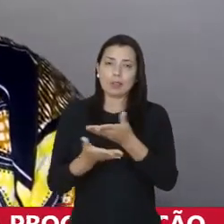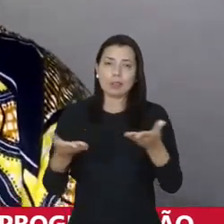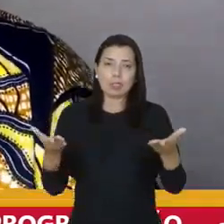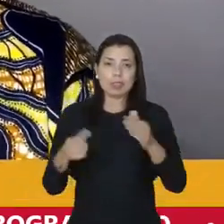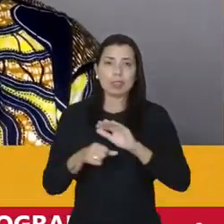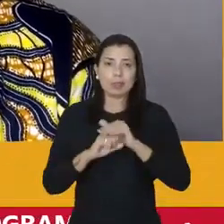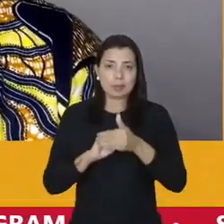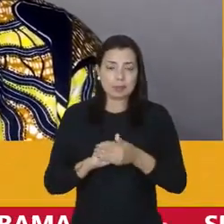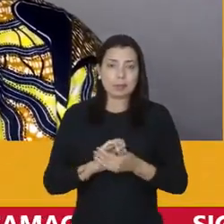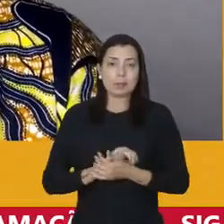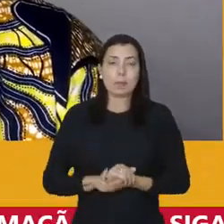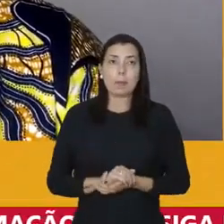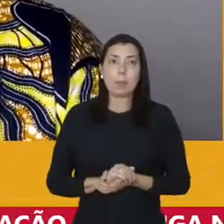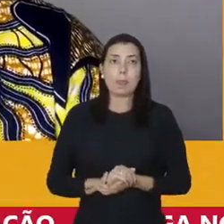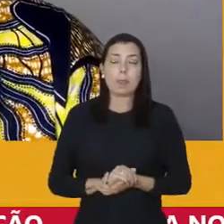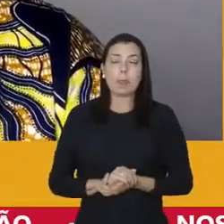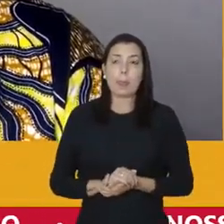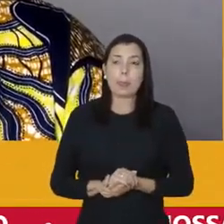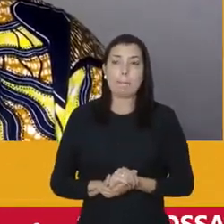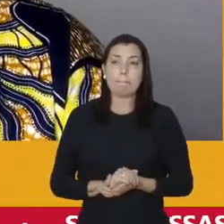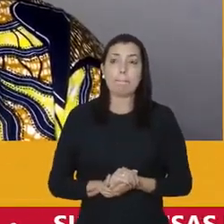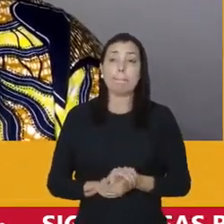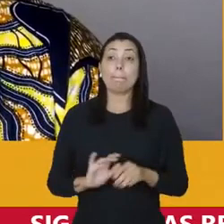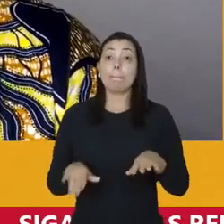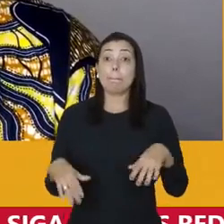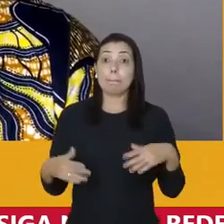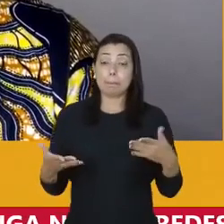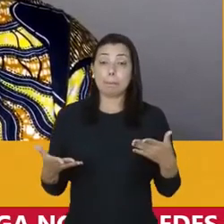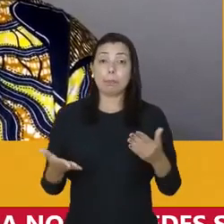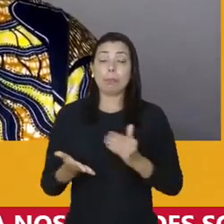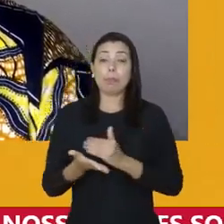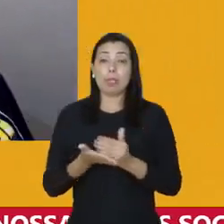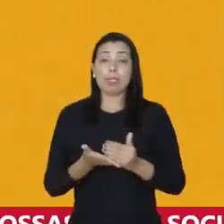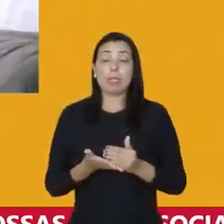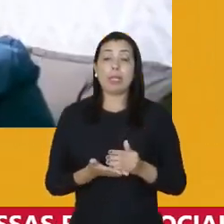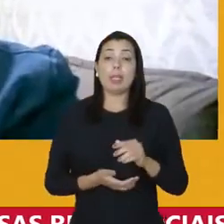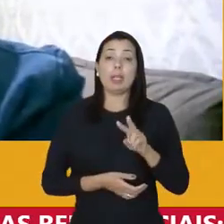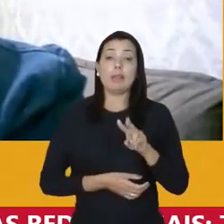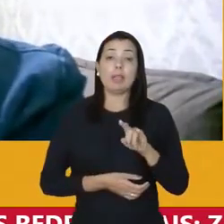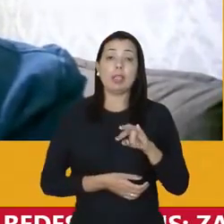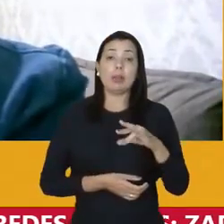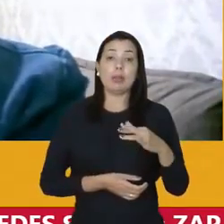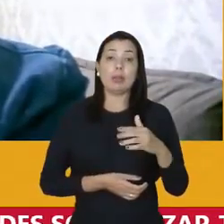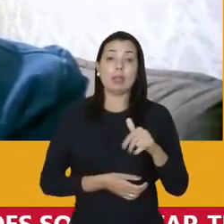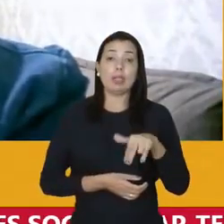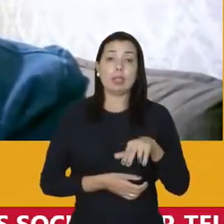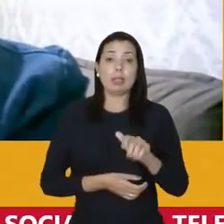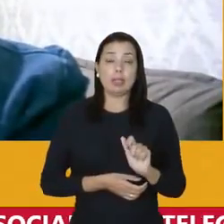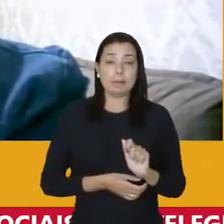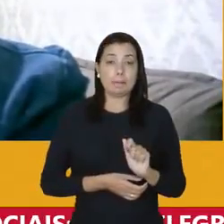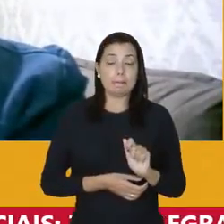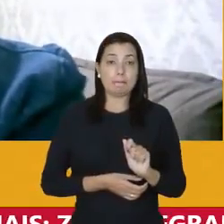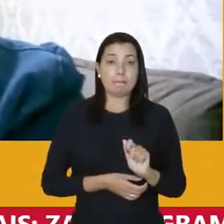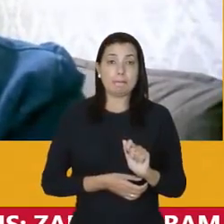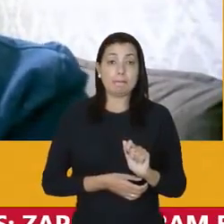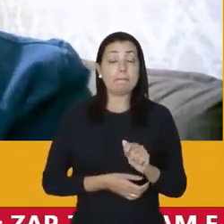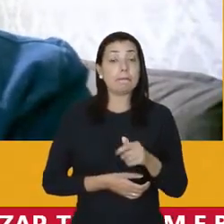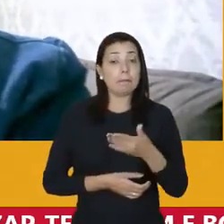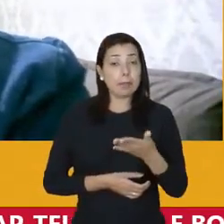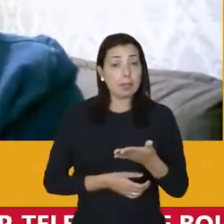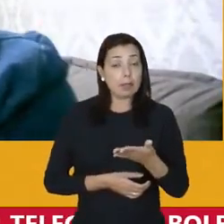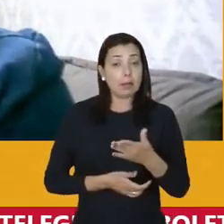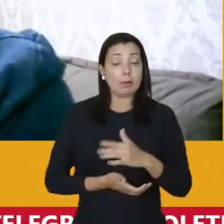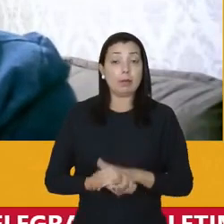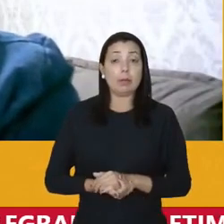nessa noite. Então, nós vamos começar com a Verônica. Verônica, fazer